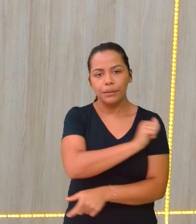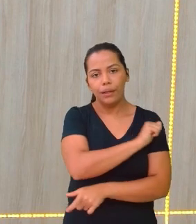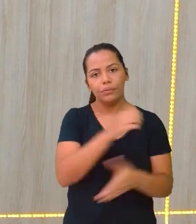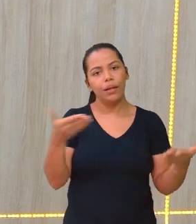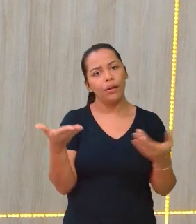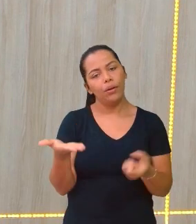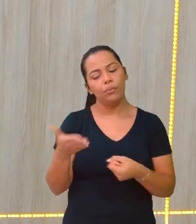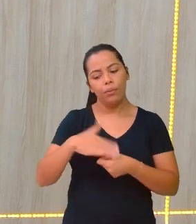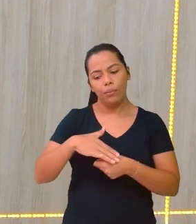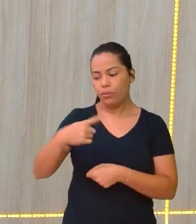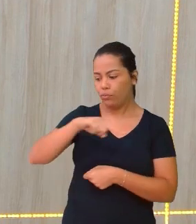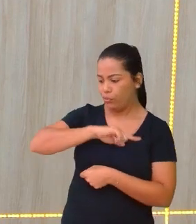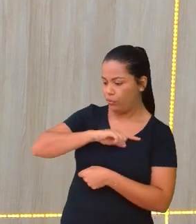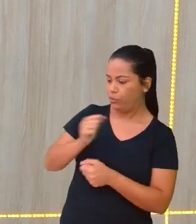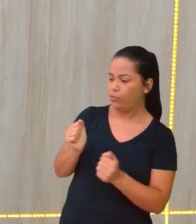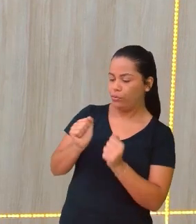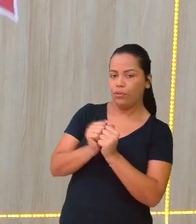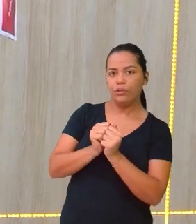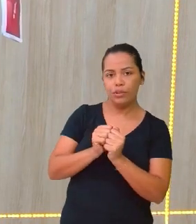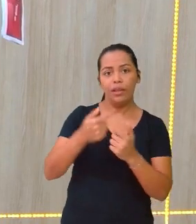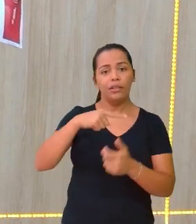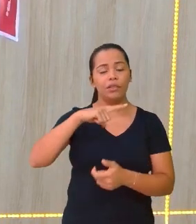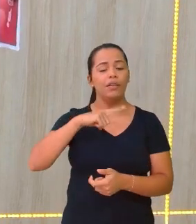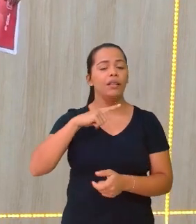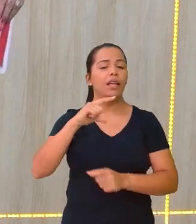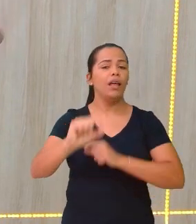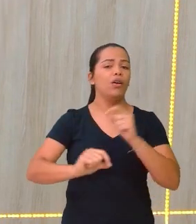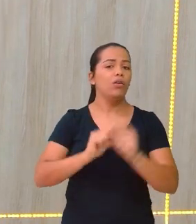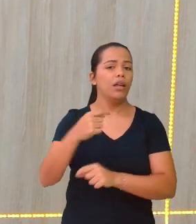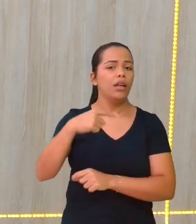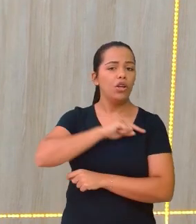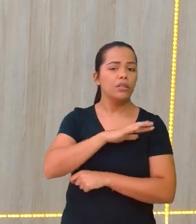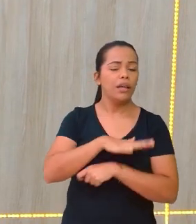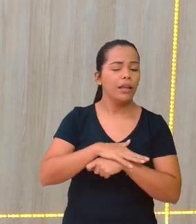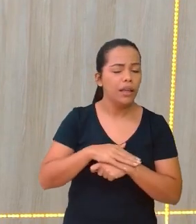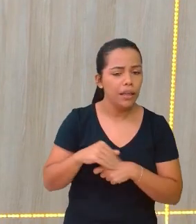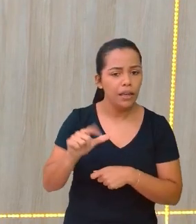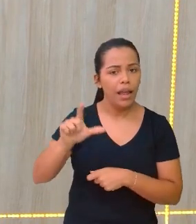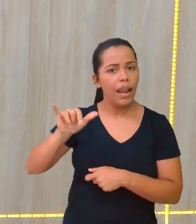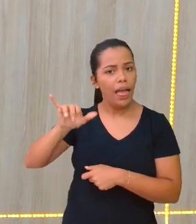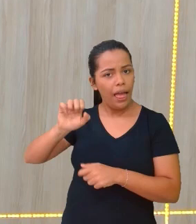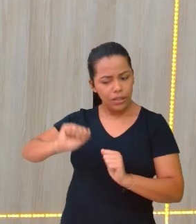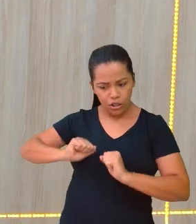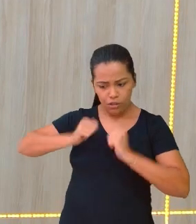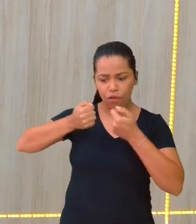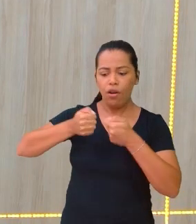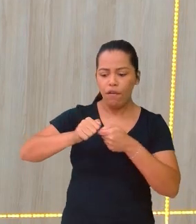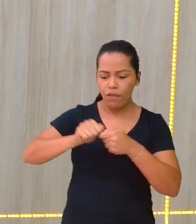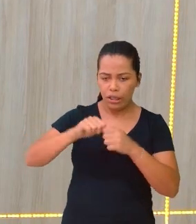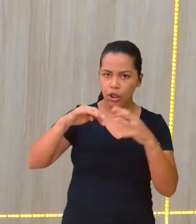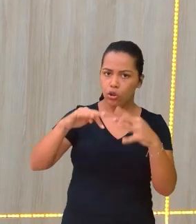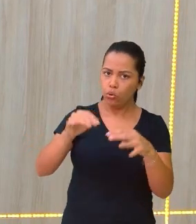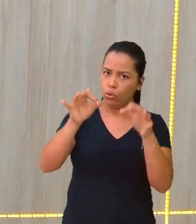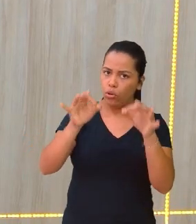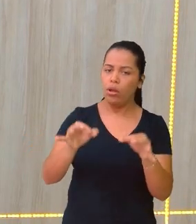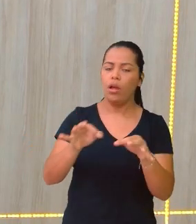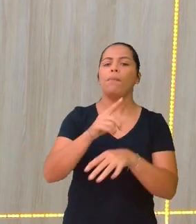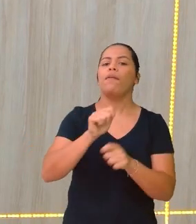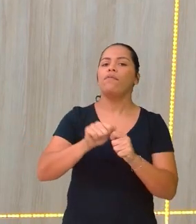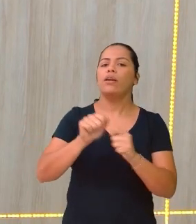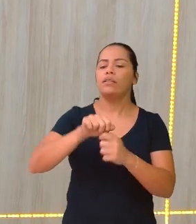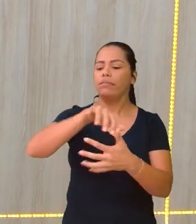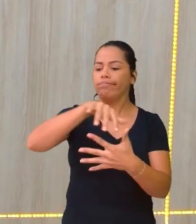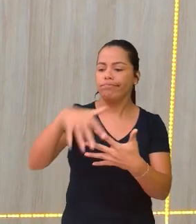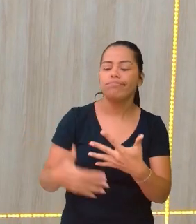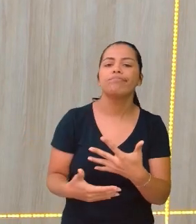conosco, nós contamos com a querida Laysa, que está aí, gente, se esforçando, dando o seu melhor na língua brasileira de sinais.